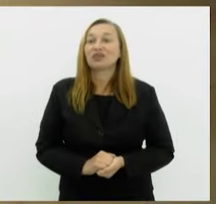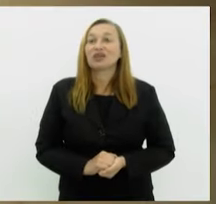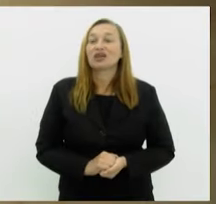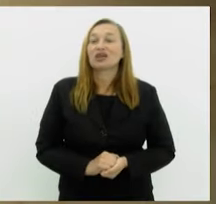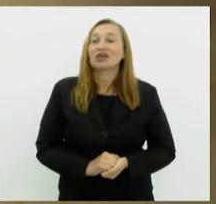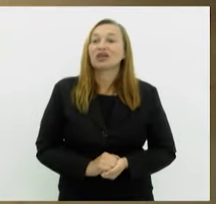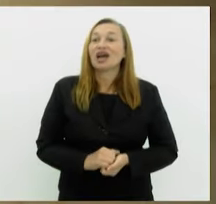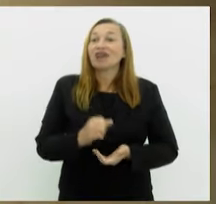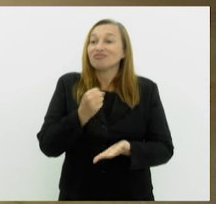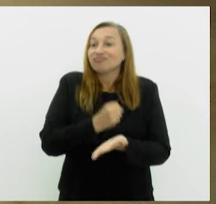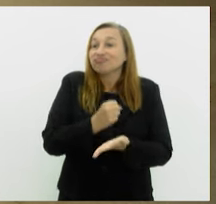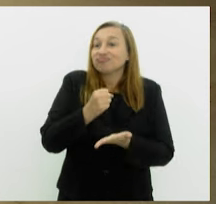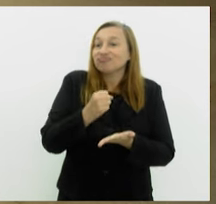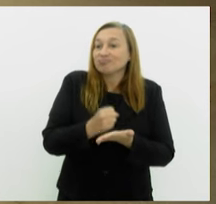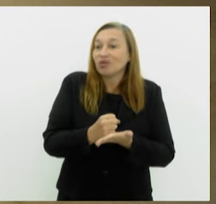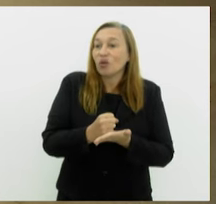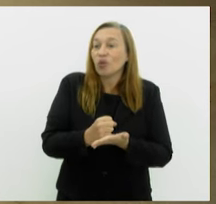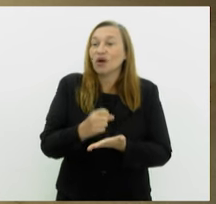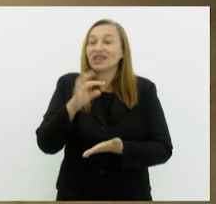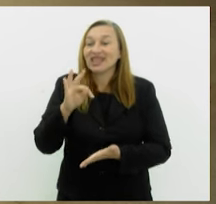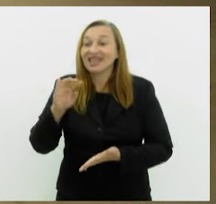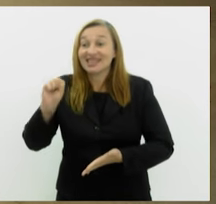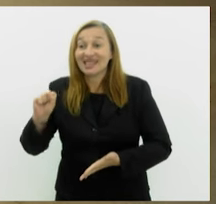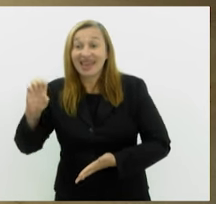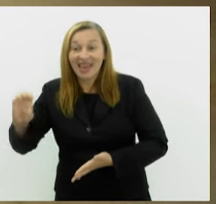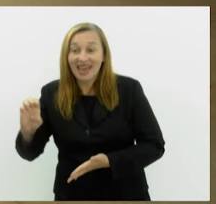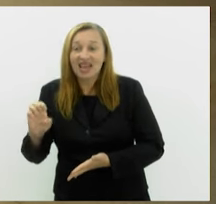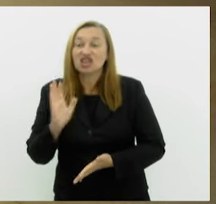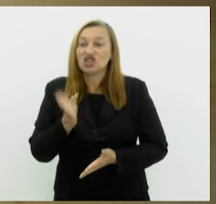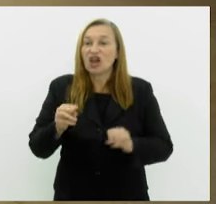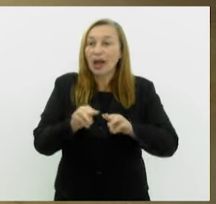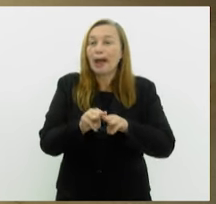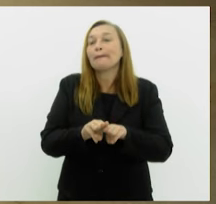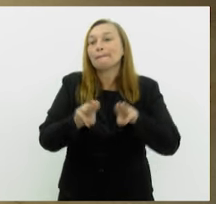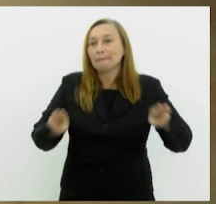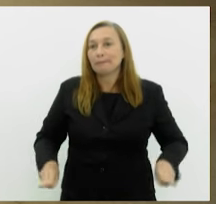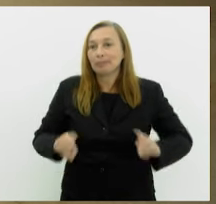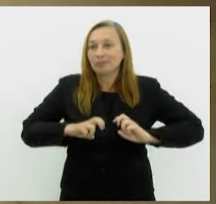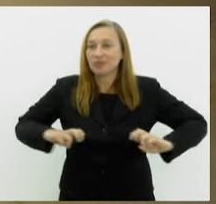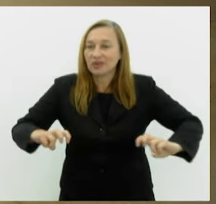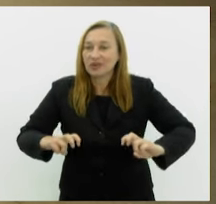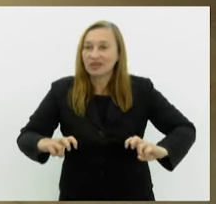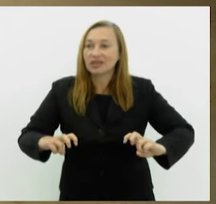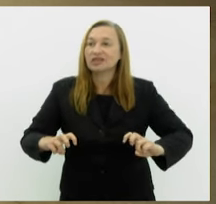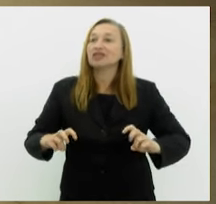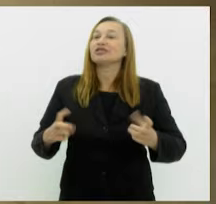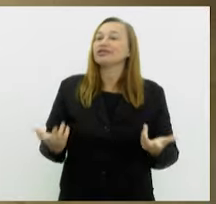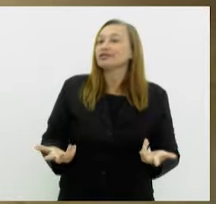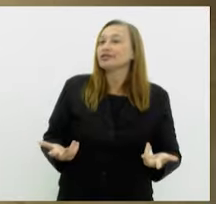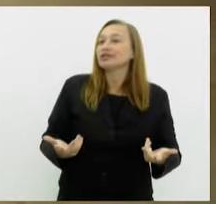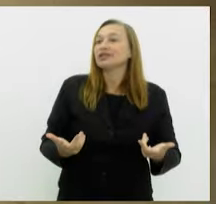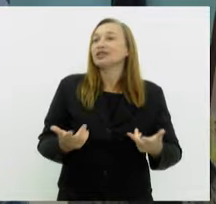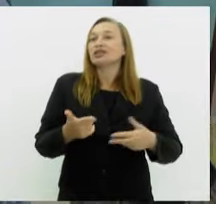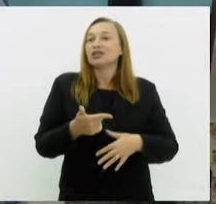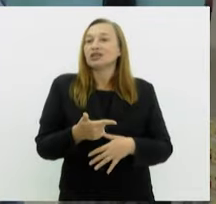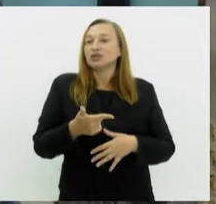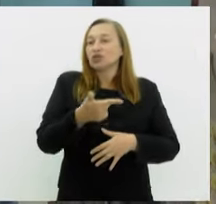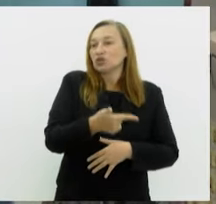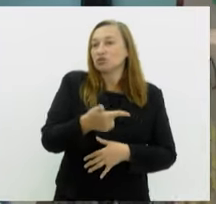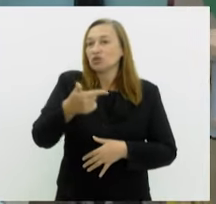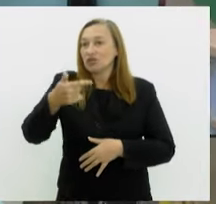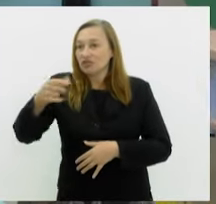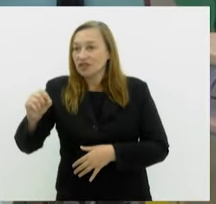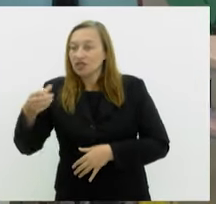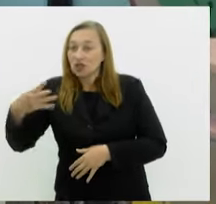cartórios eleitorais fluminenses já iniciaram os contatos com os mesários e mesárias para tratar sobre as eleições de 2024. Nesse primeiro